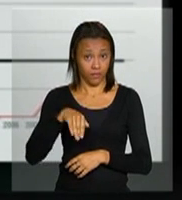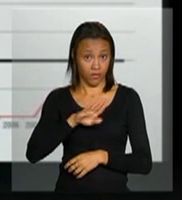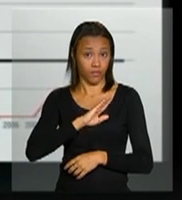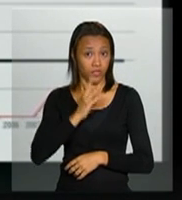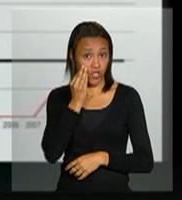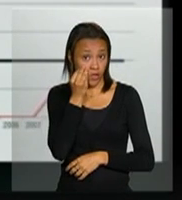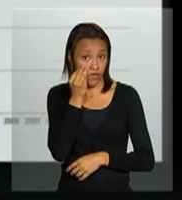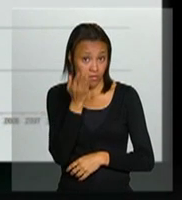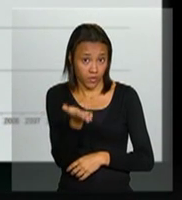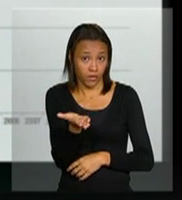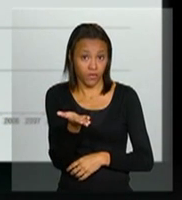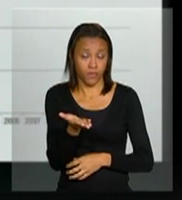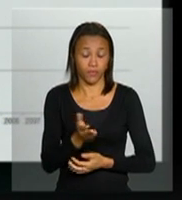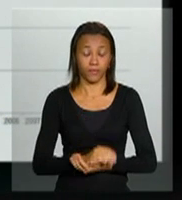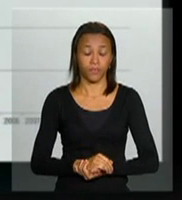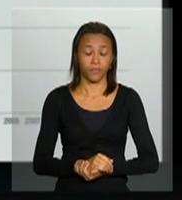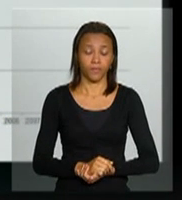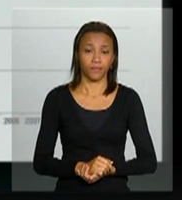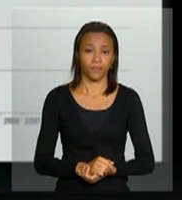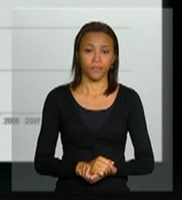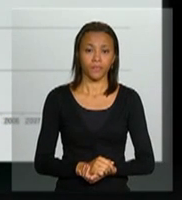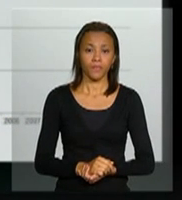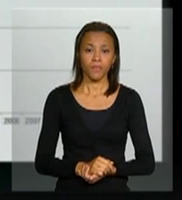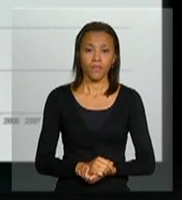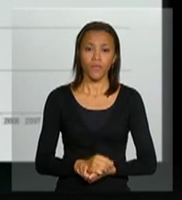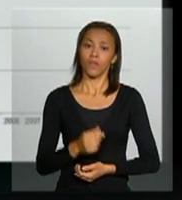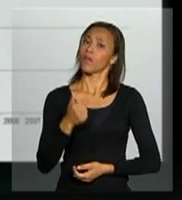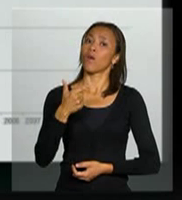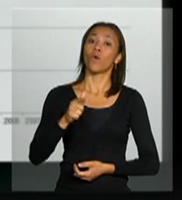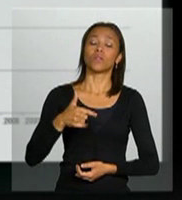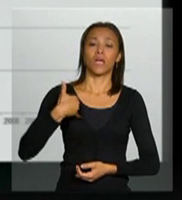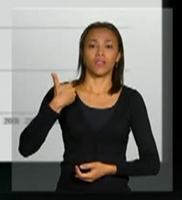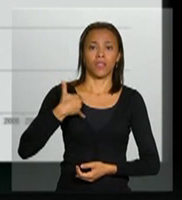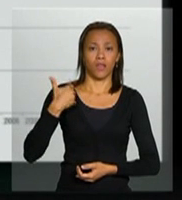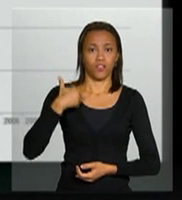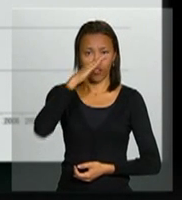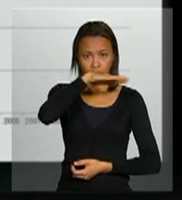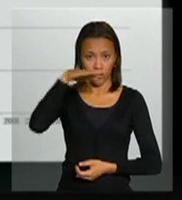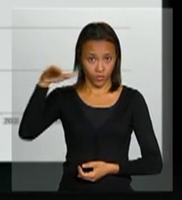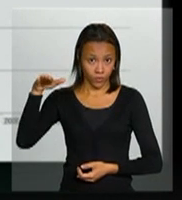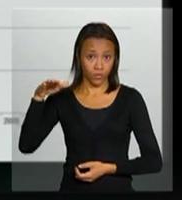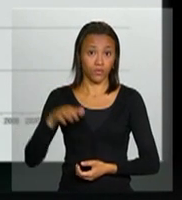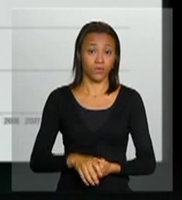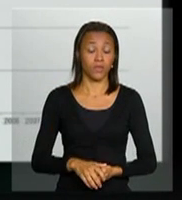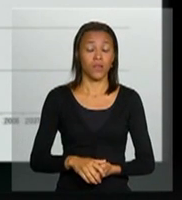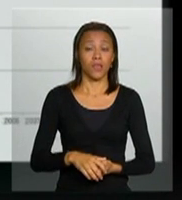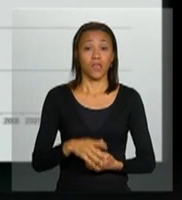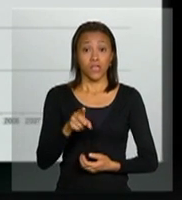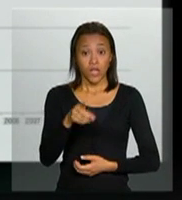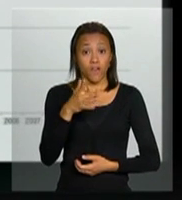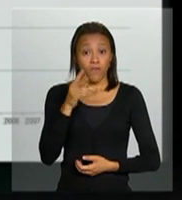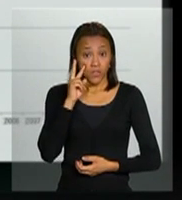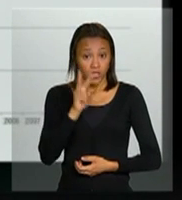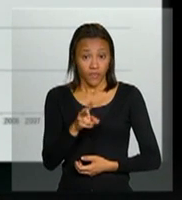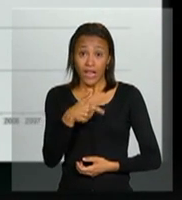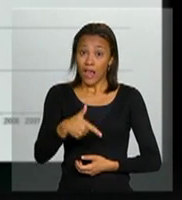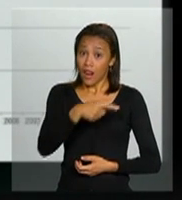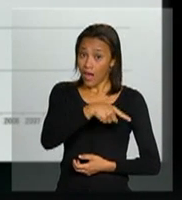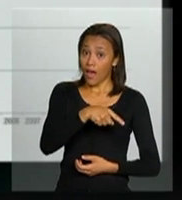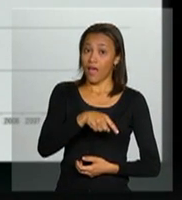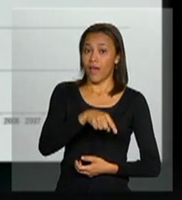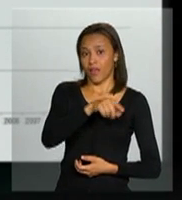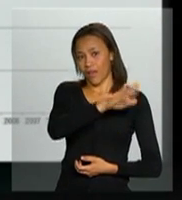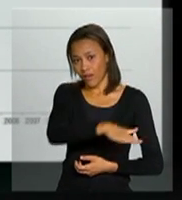observada. Próximo, por favor. Em relação a adultos, já comentamos, apenas aqui adultos, lá era adultos e crianças,